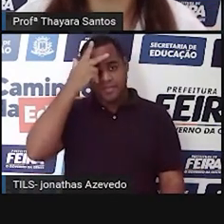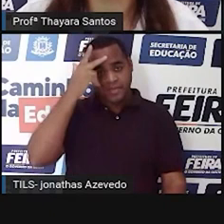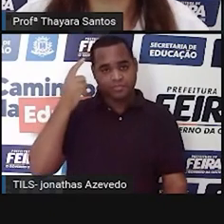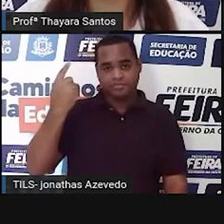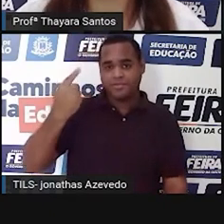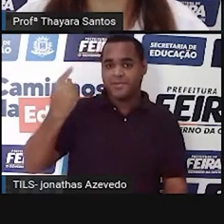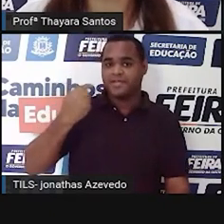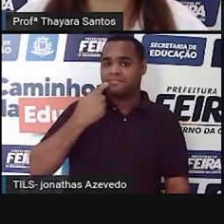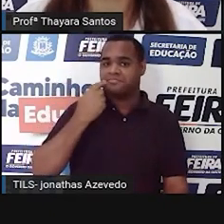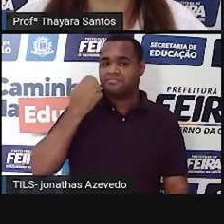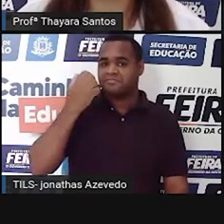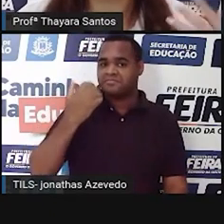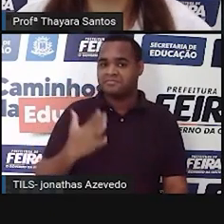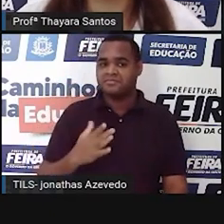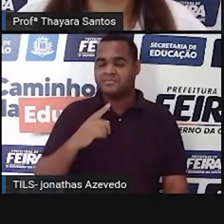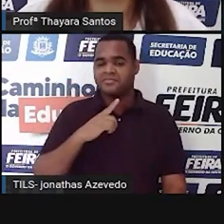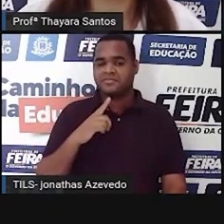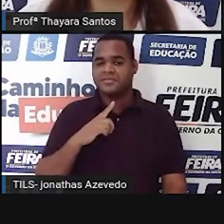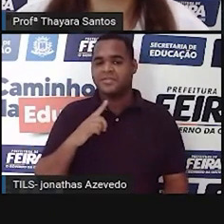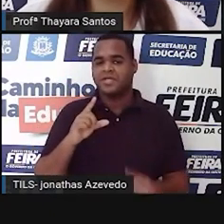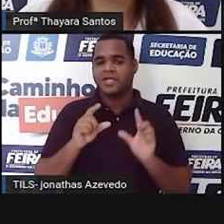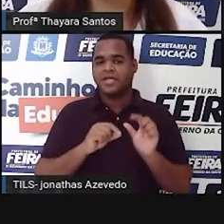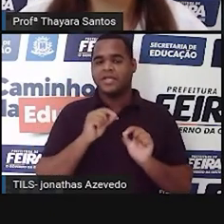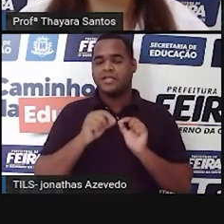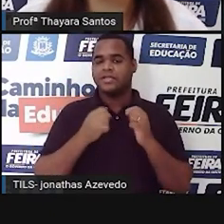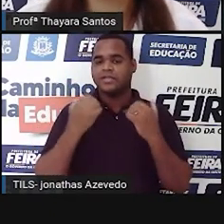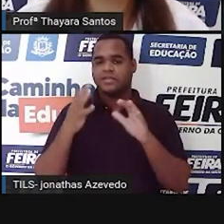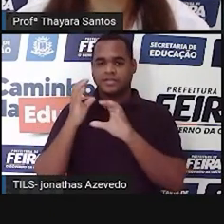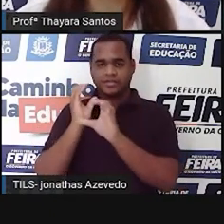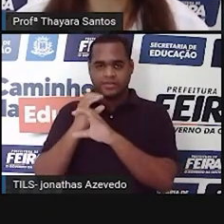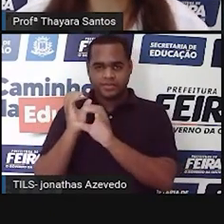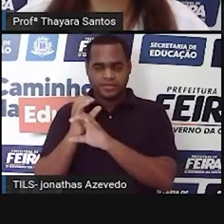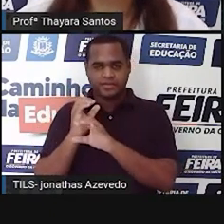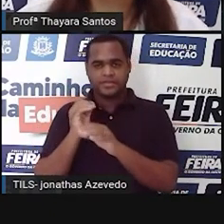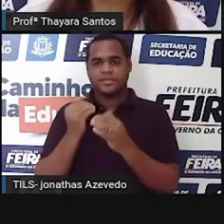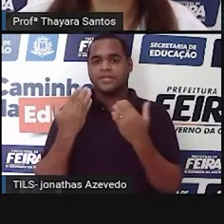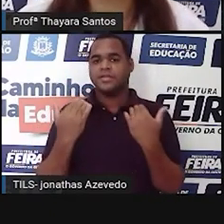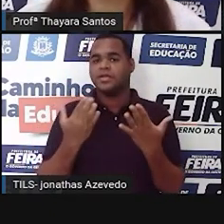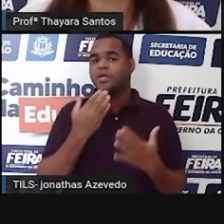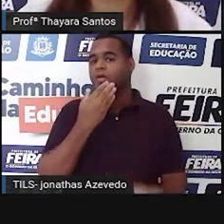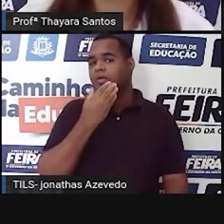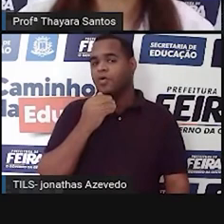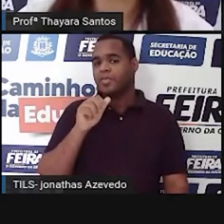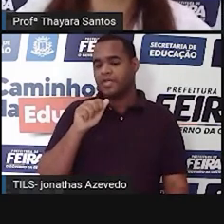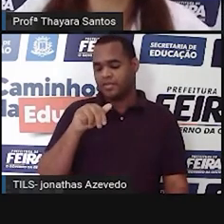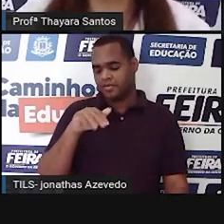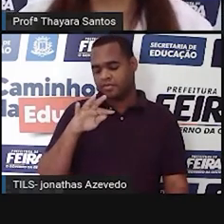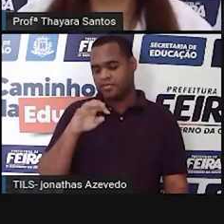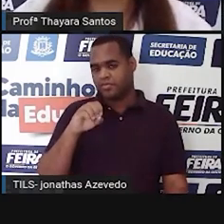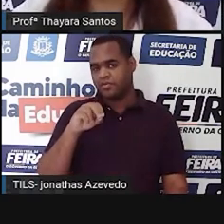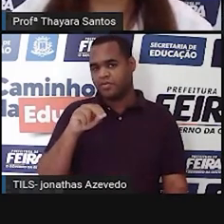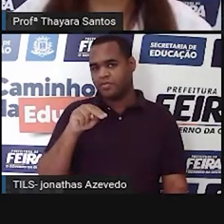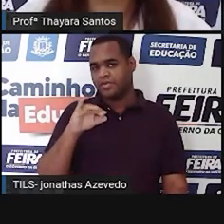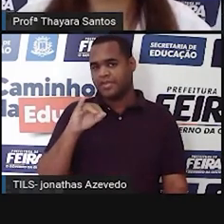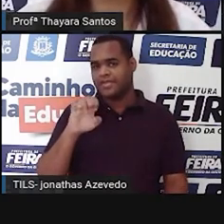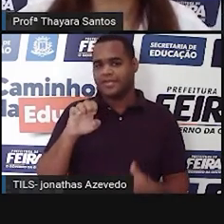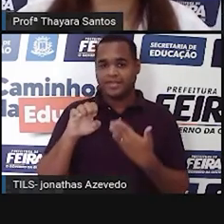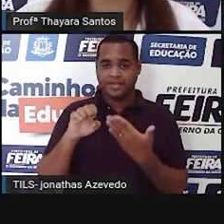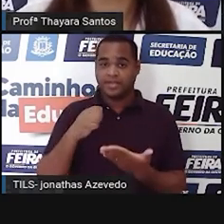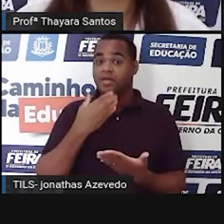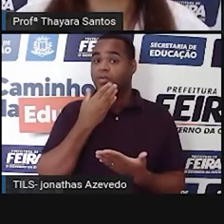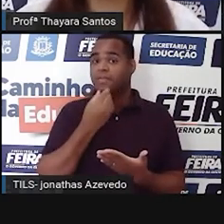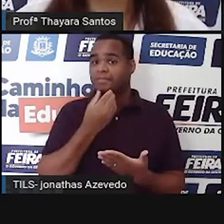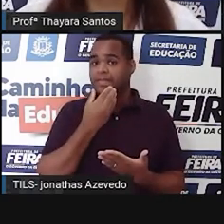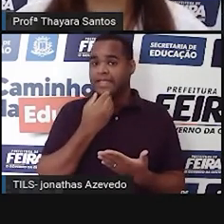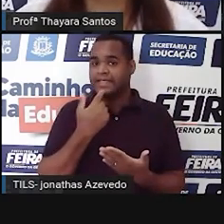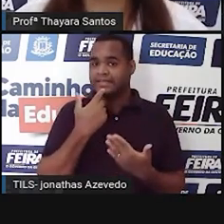registros de utilização de microscópio para fins científicos é esse daqui, o Anthony Van Levenhoek. Ele